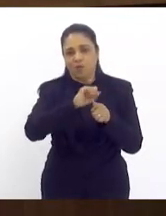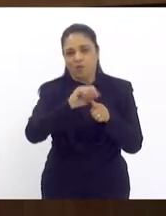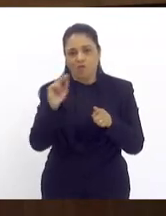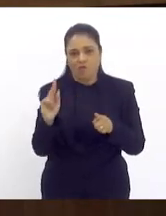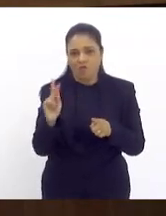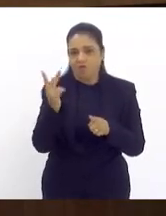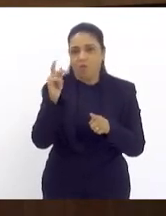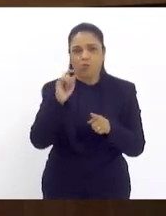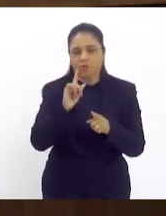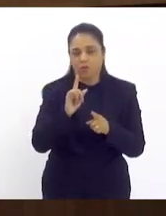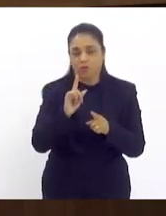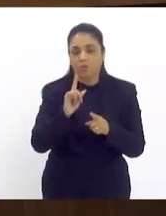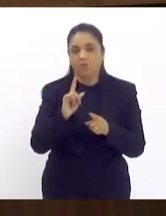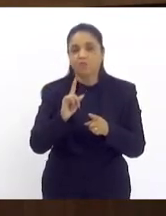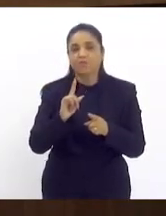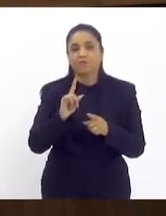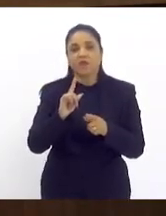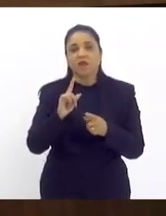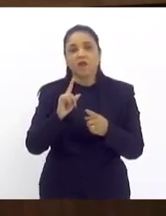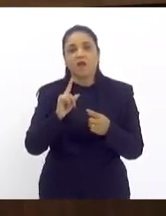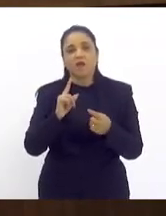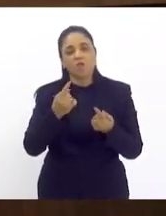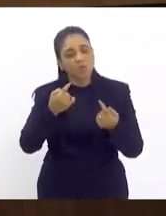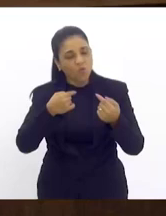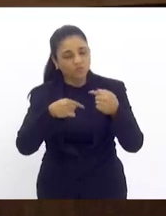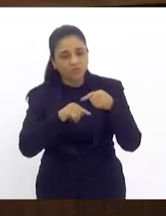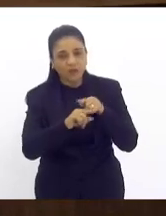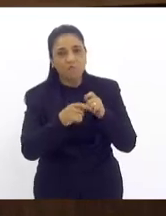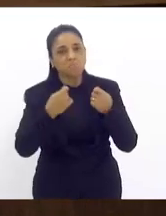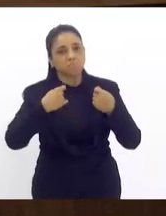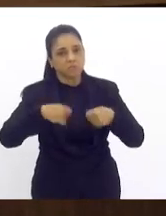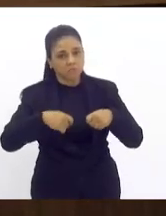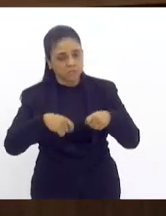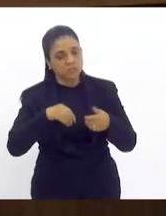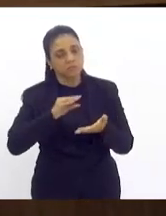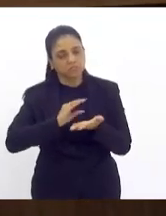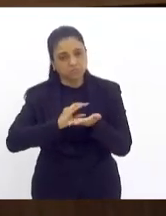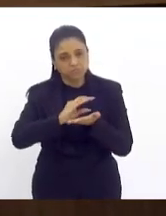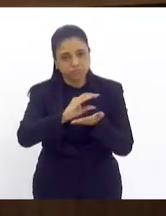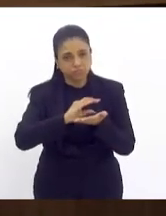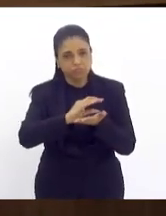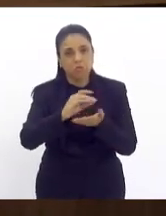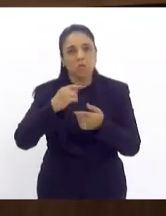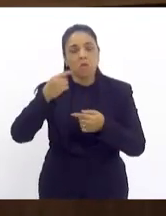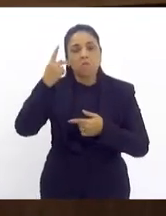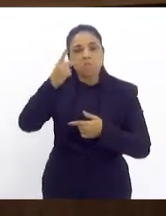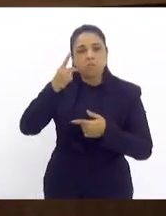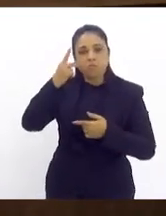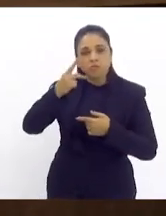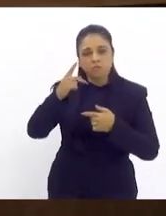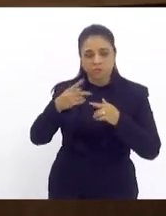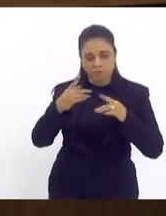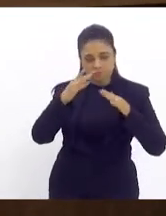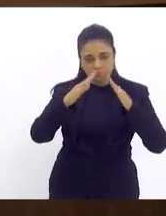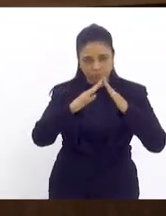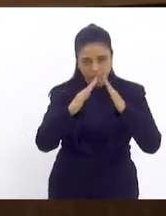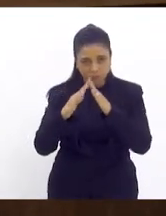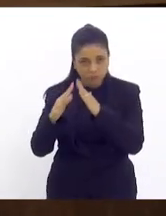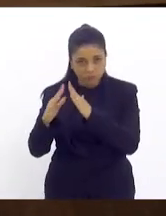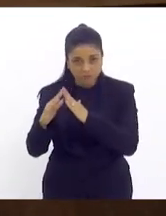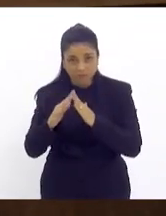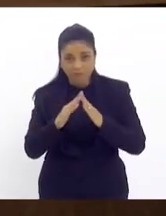solução do problema ao contrário obviamente a necessidade de um investimento em política habitacional mas principalmente